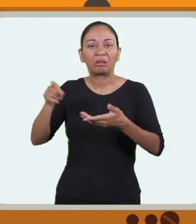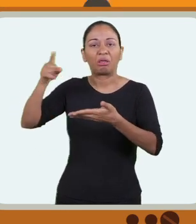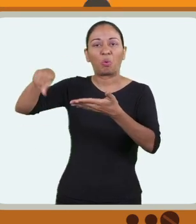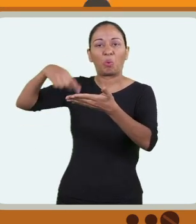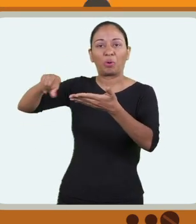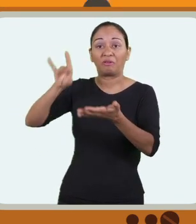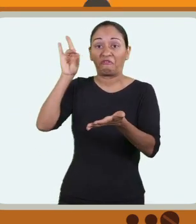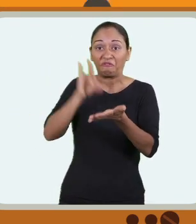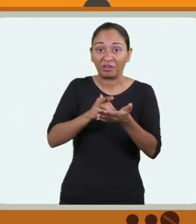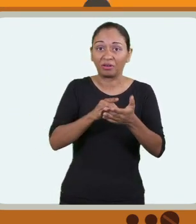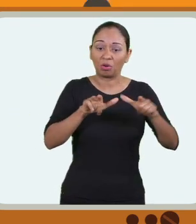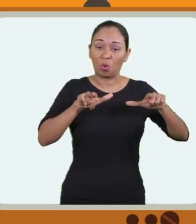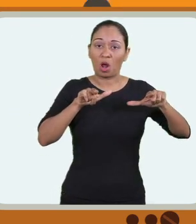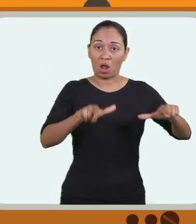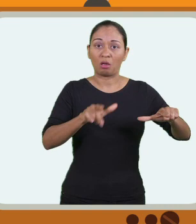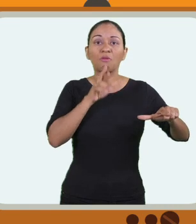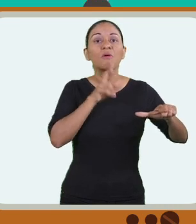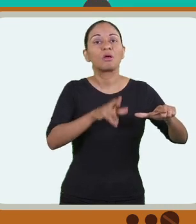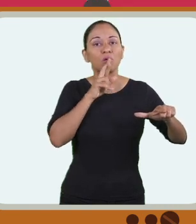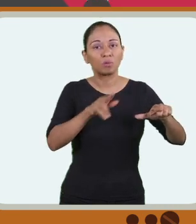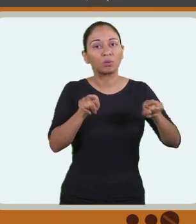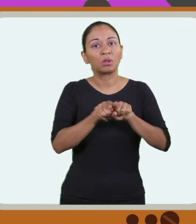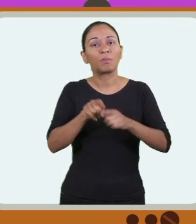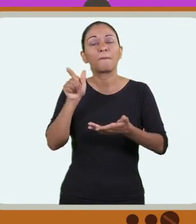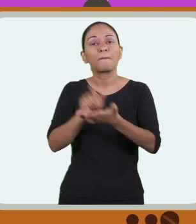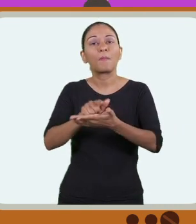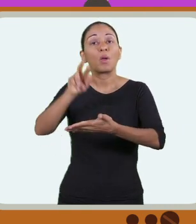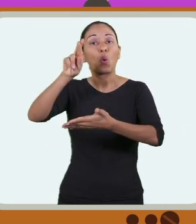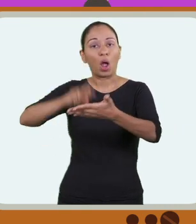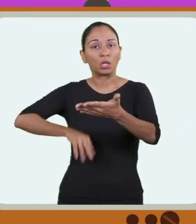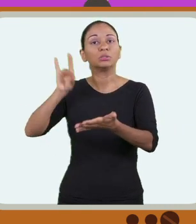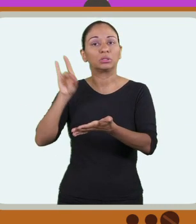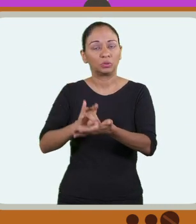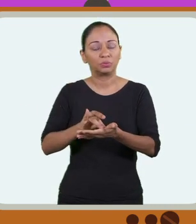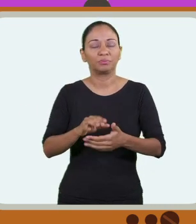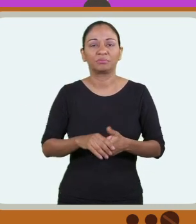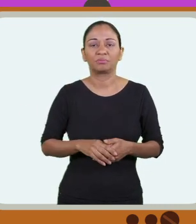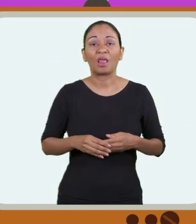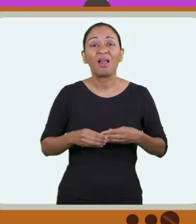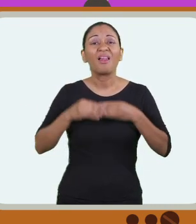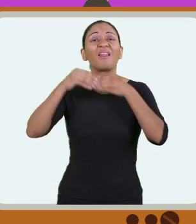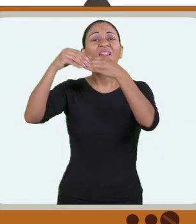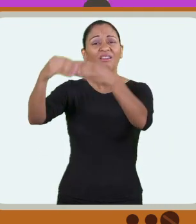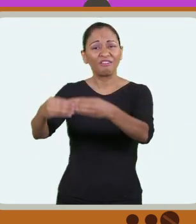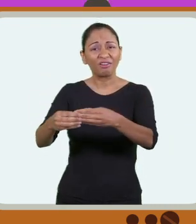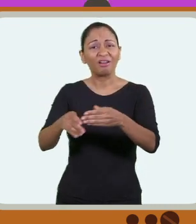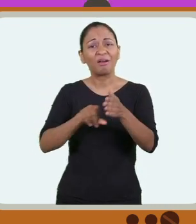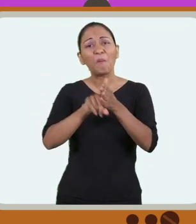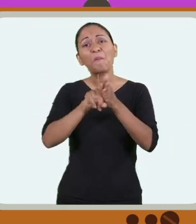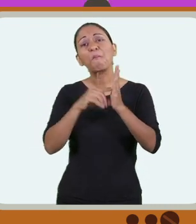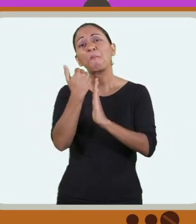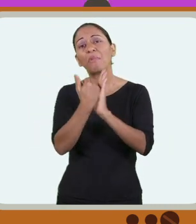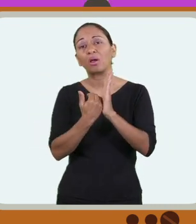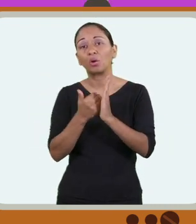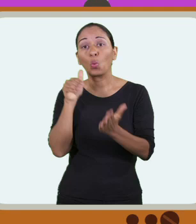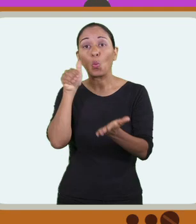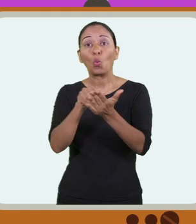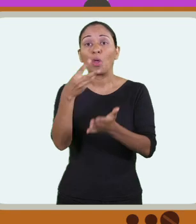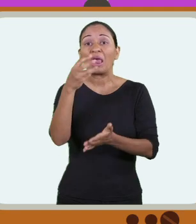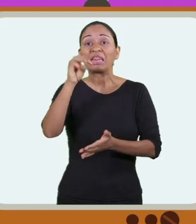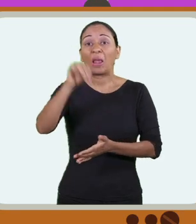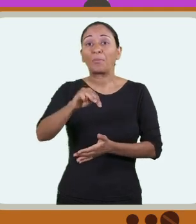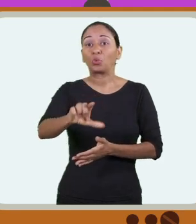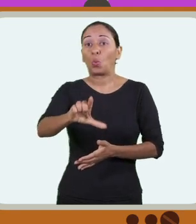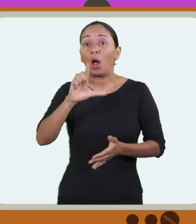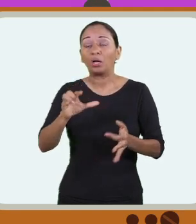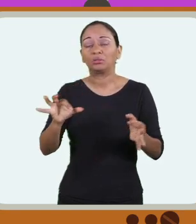consideradas na correção das provas. O que vale mesmo é o cartão de resposta e a folha de redação. Mas você só pode levar o caderno de